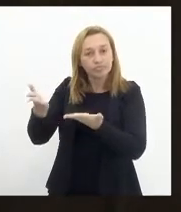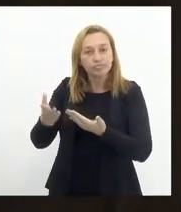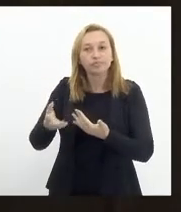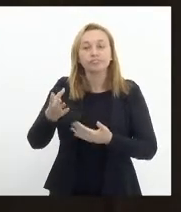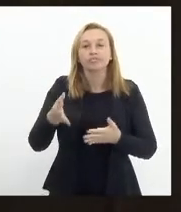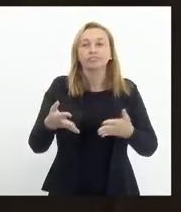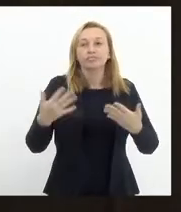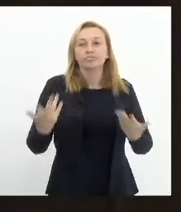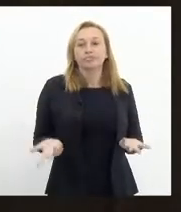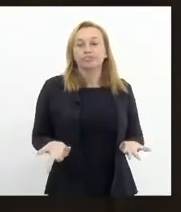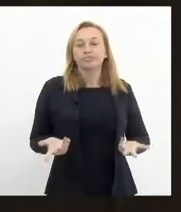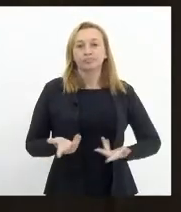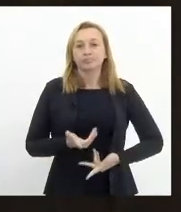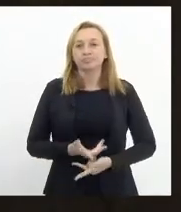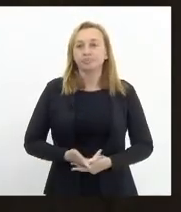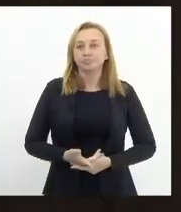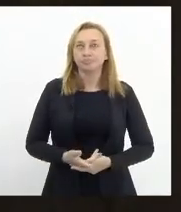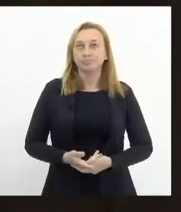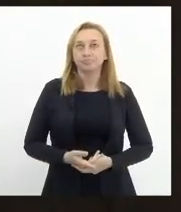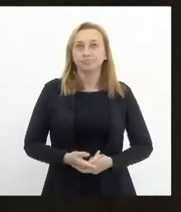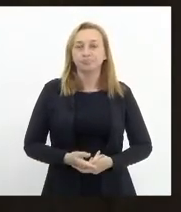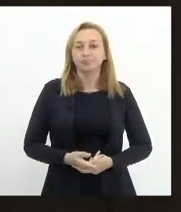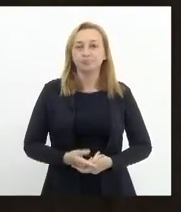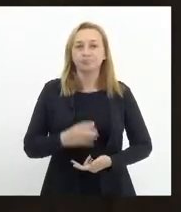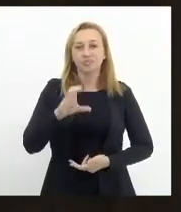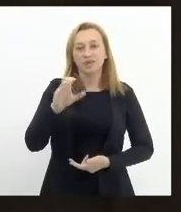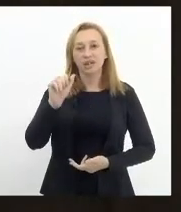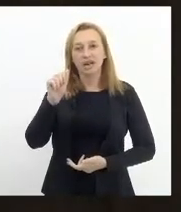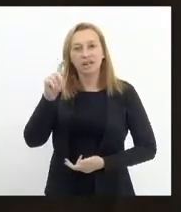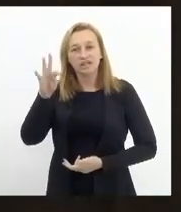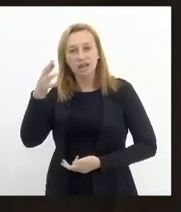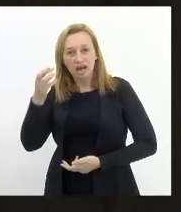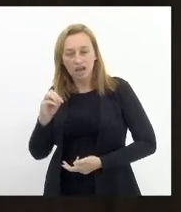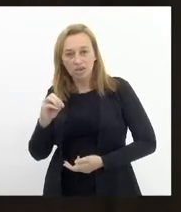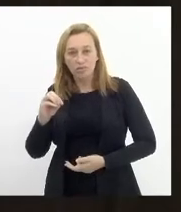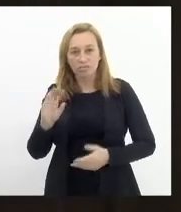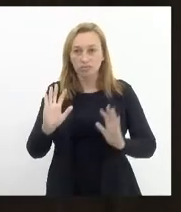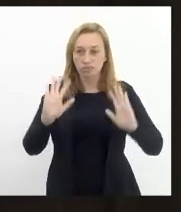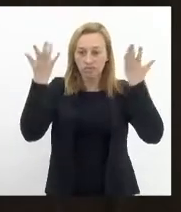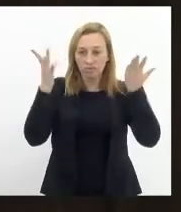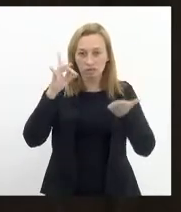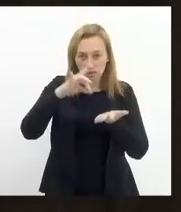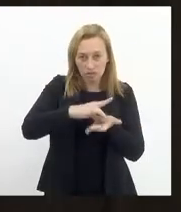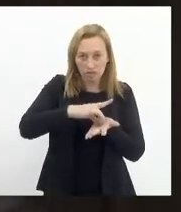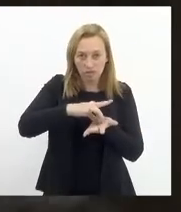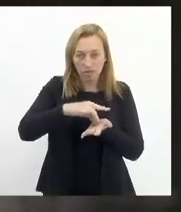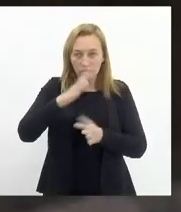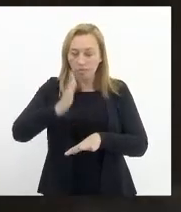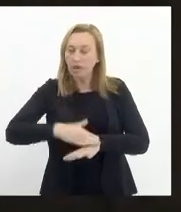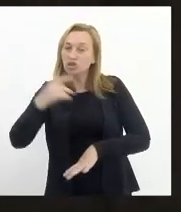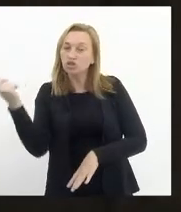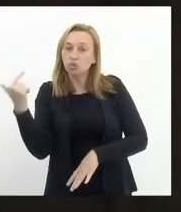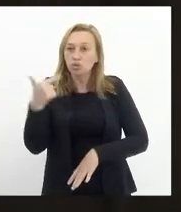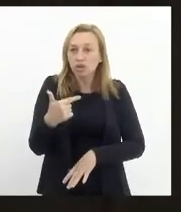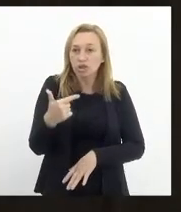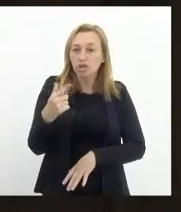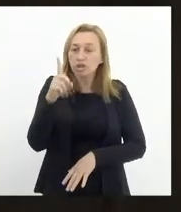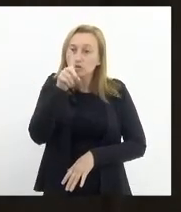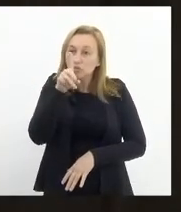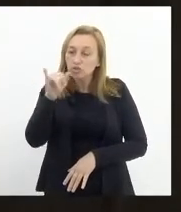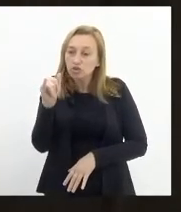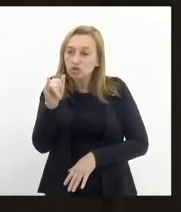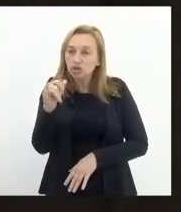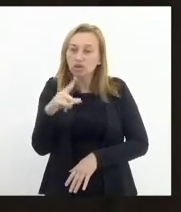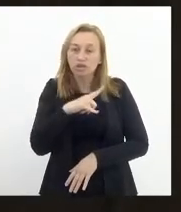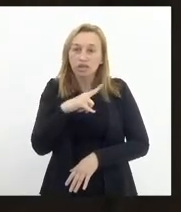colocá-la num calendário oficial de eventos, mais do que ter um dia específico, era